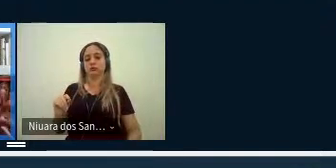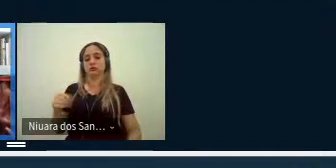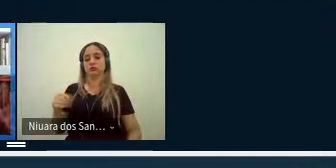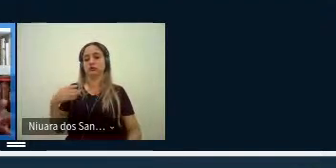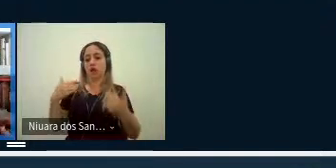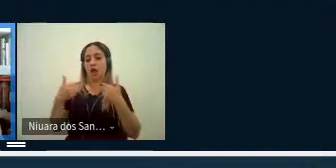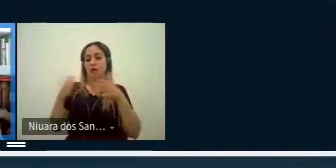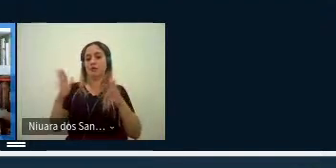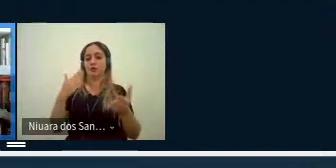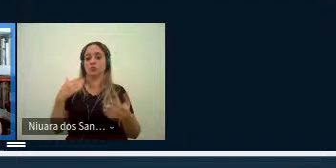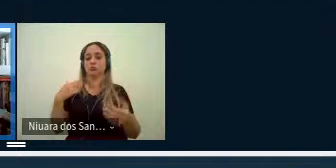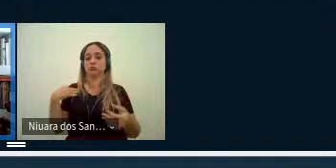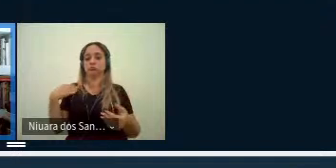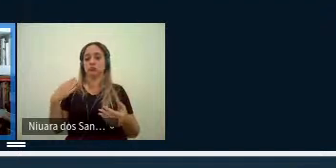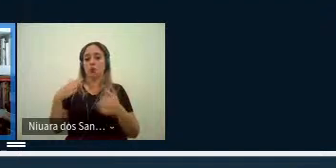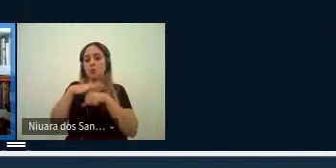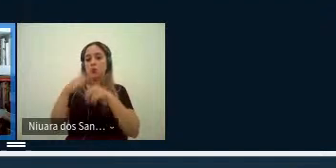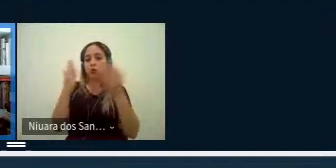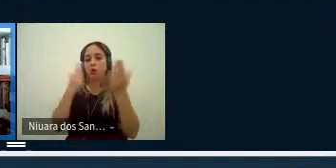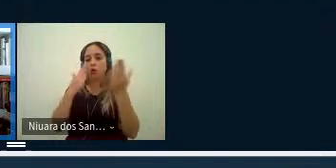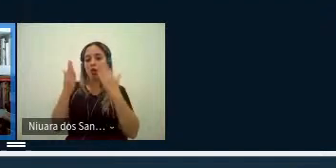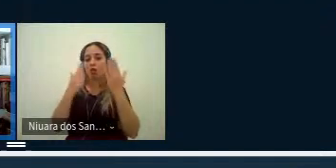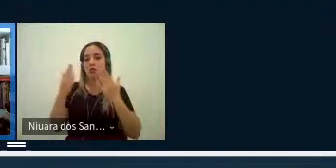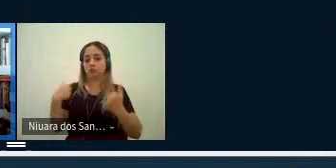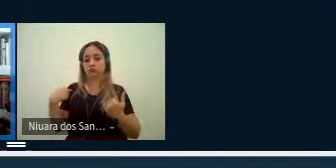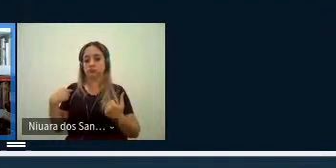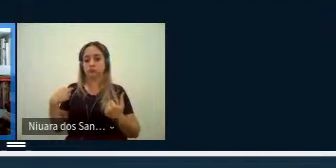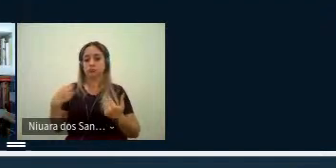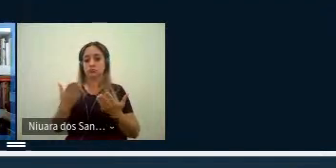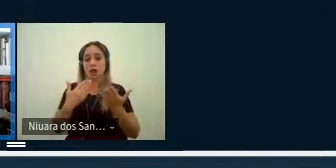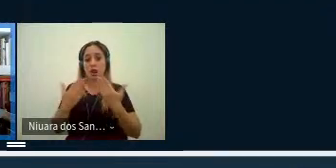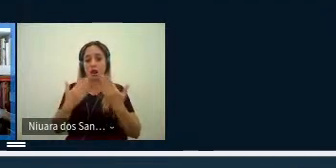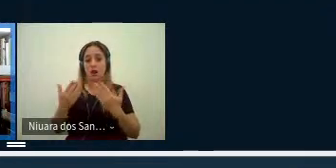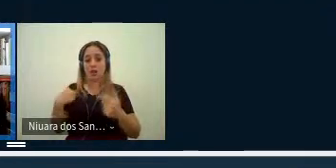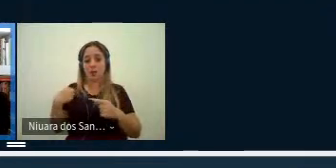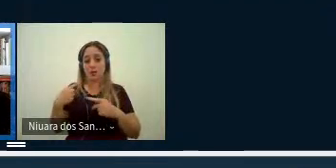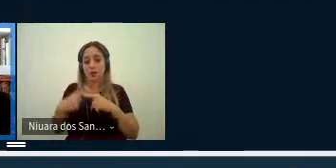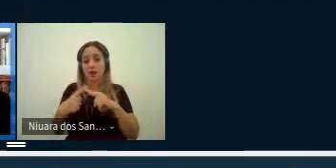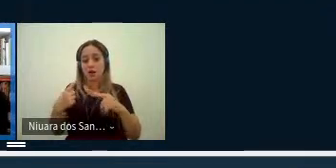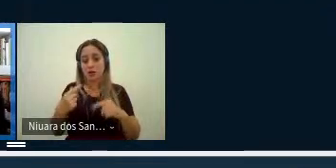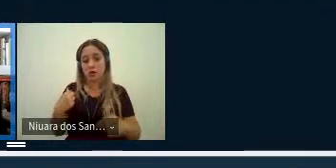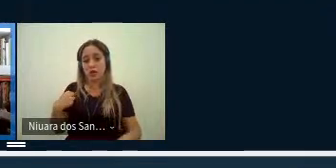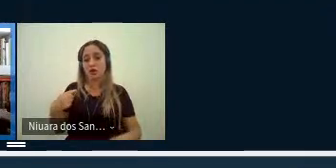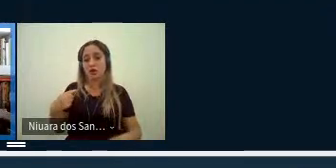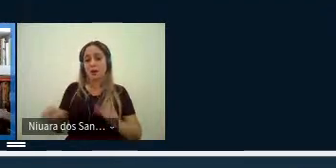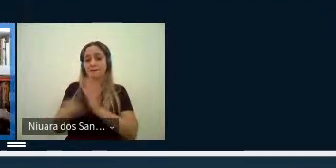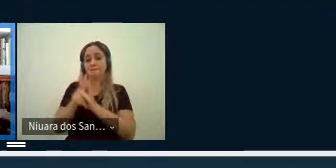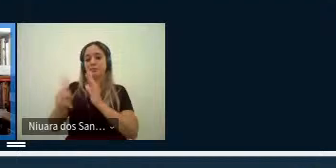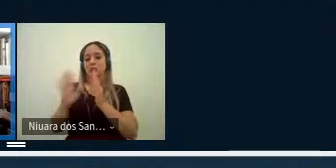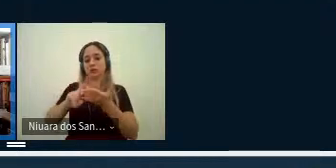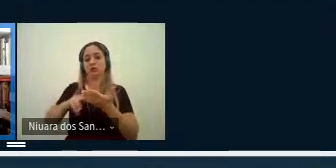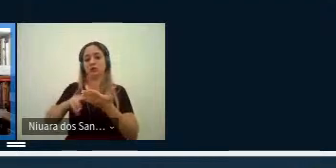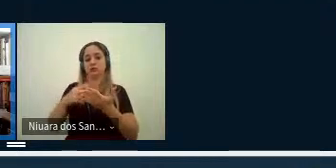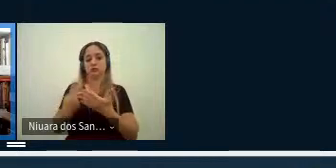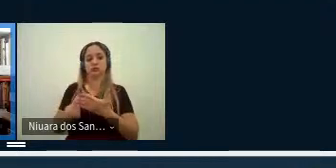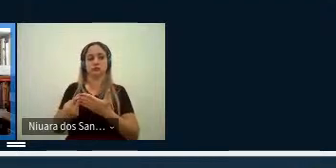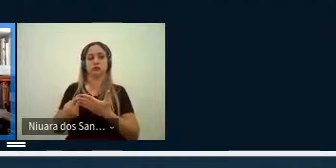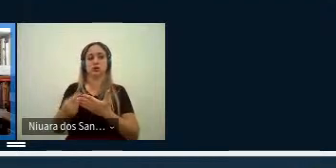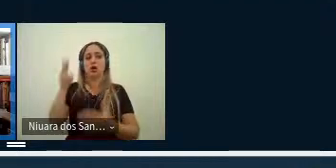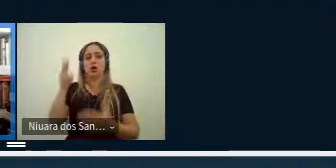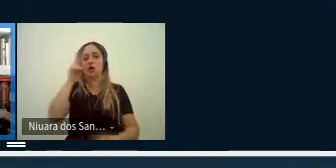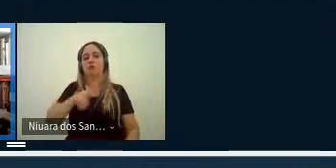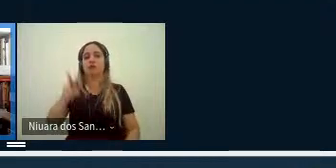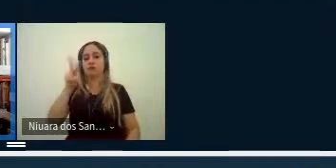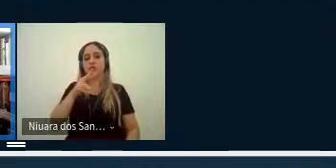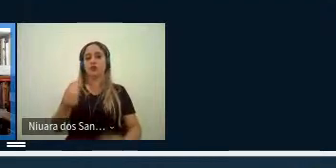debate e teorizar sobre essas questões tradutórias e a própria tradução né como vista agora